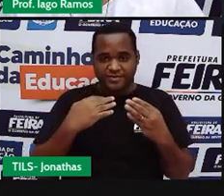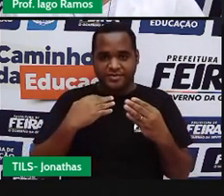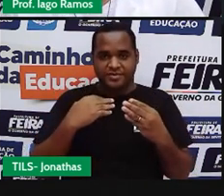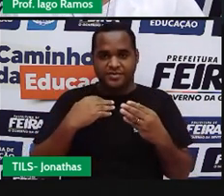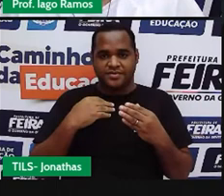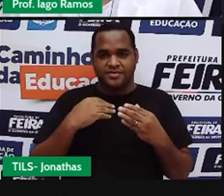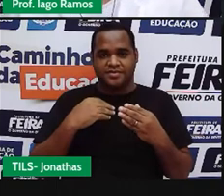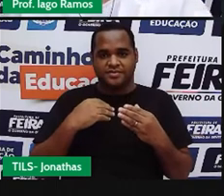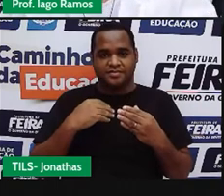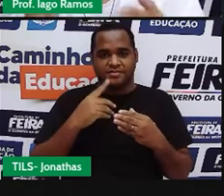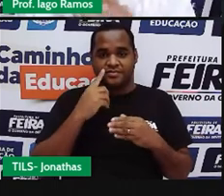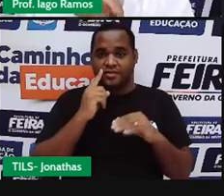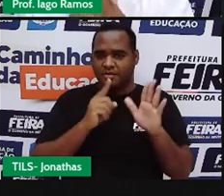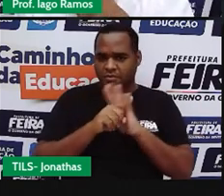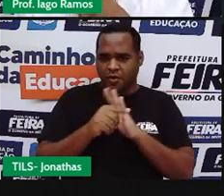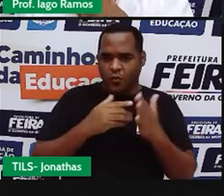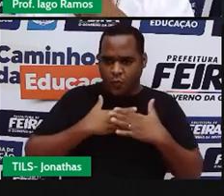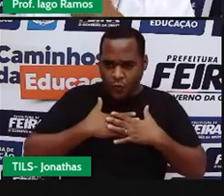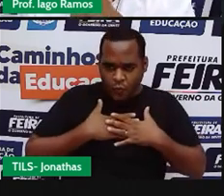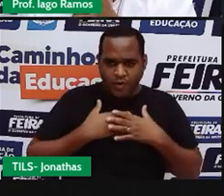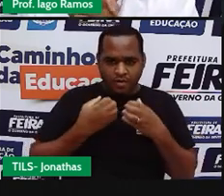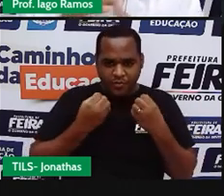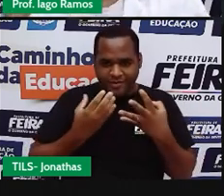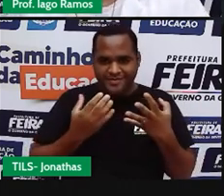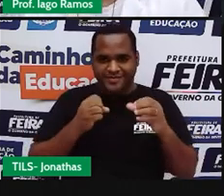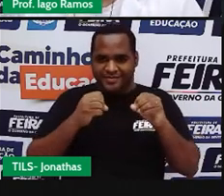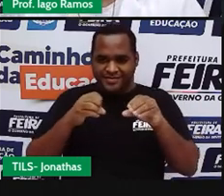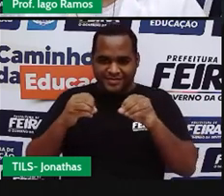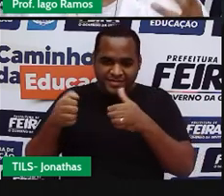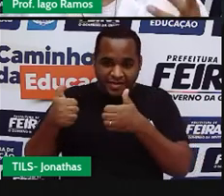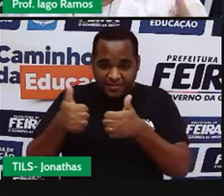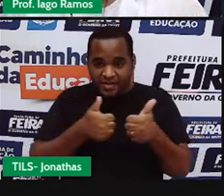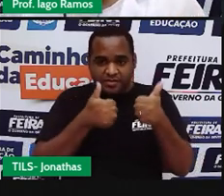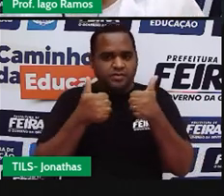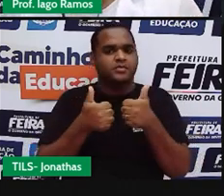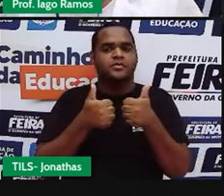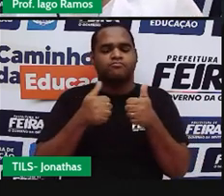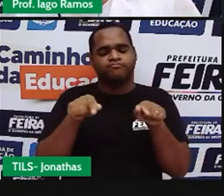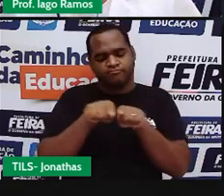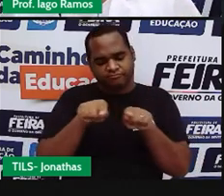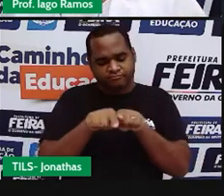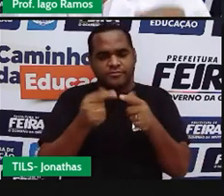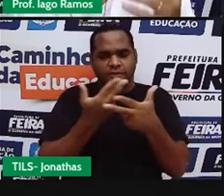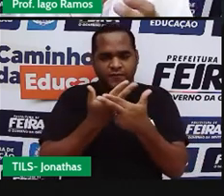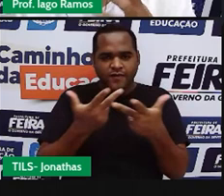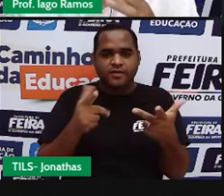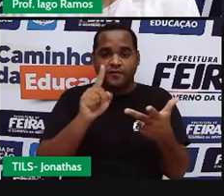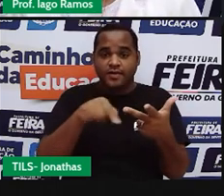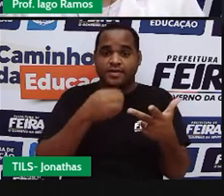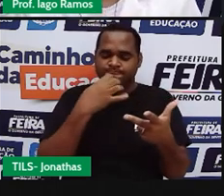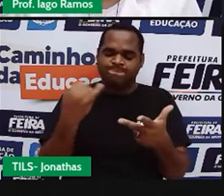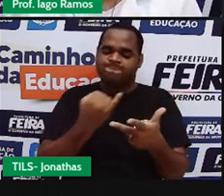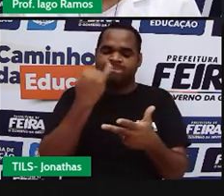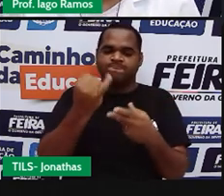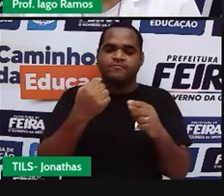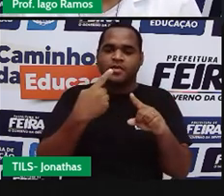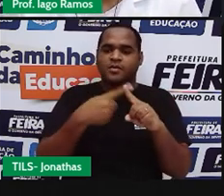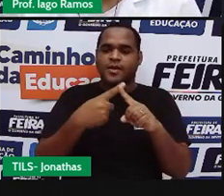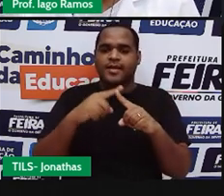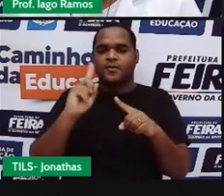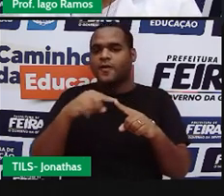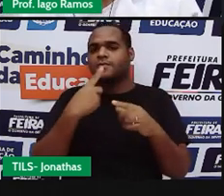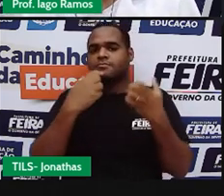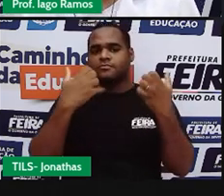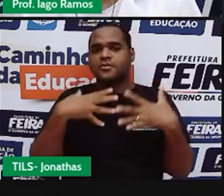A pergunta que eu tenho é você curtiu essa aula? Pra mim foi massa, espero que pra você também. E o que é foi importante a gente entender